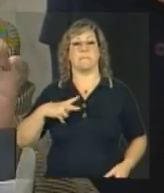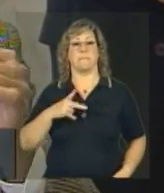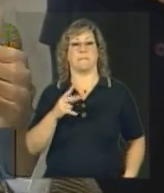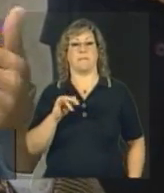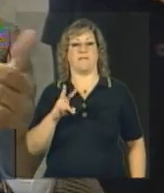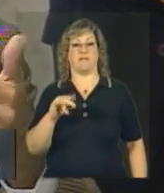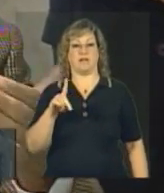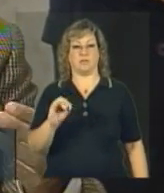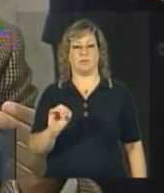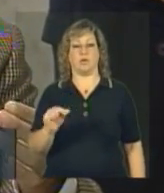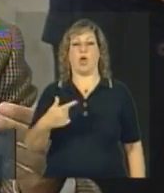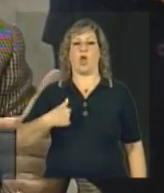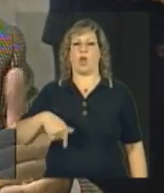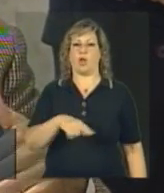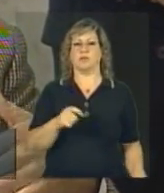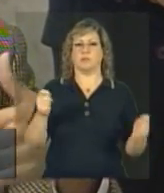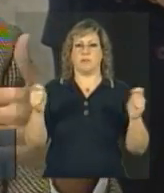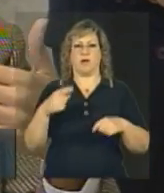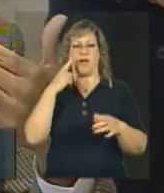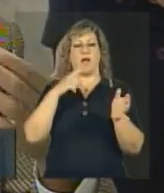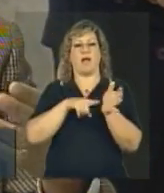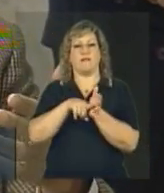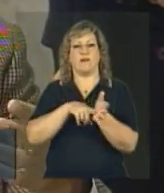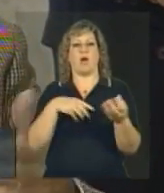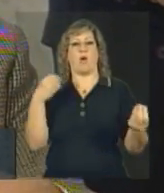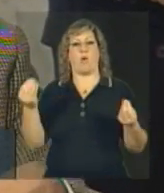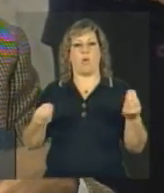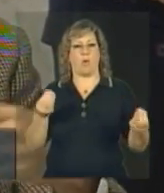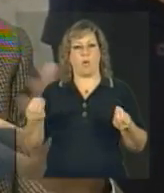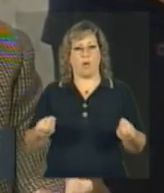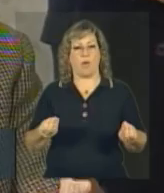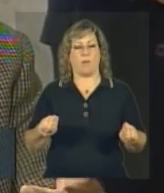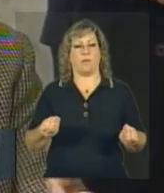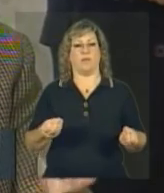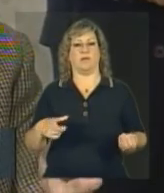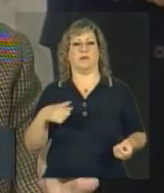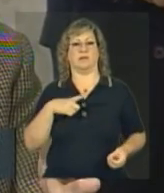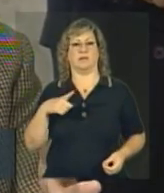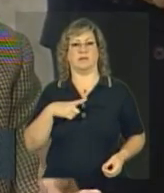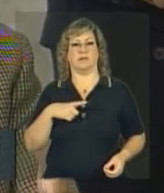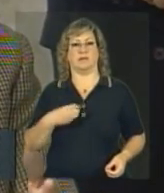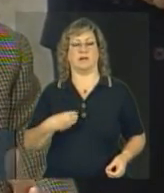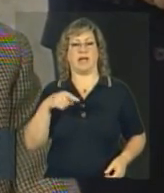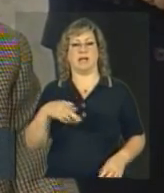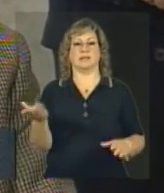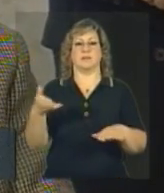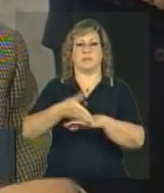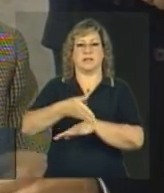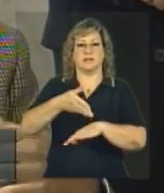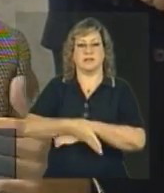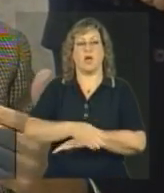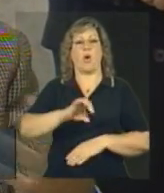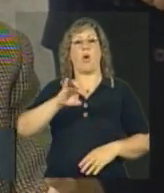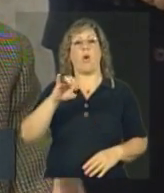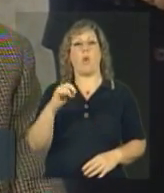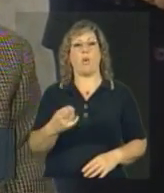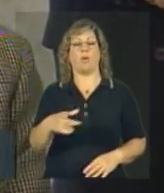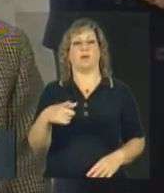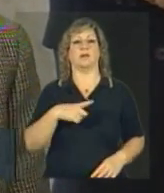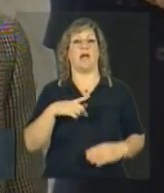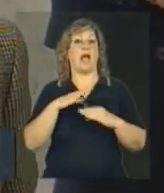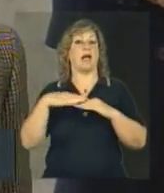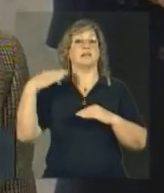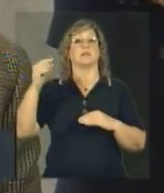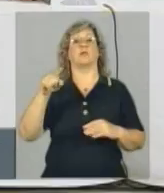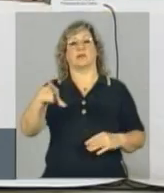a gente pode avaliar como incipiente ainda essa participação ou está acima da sua